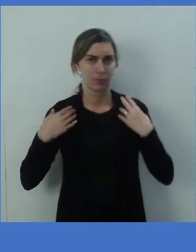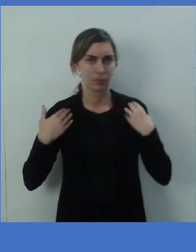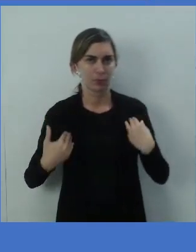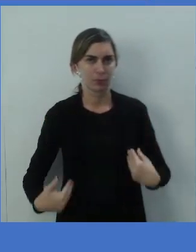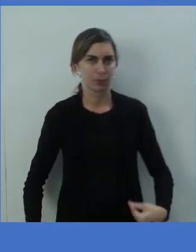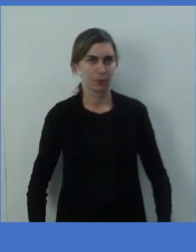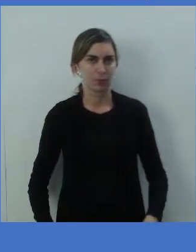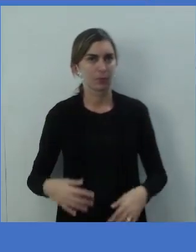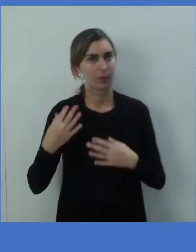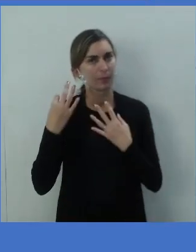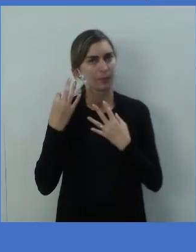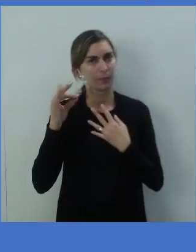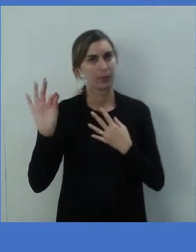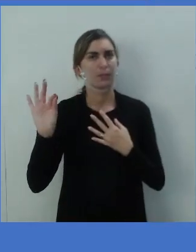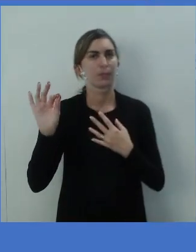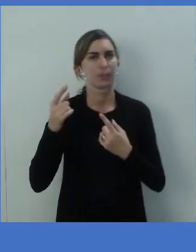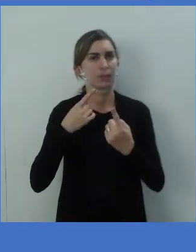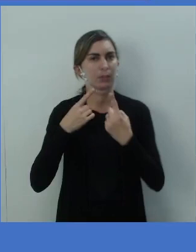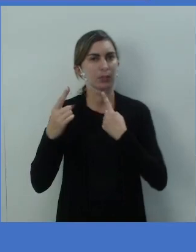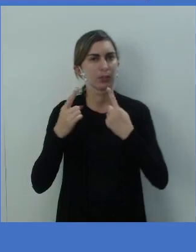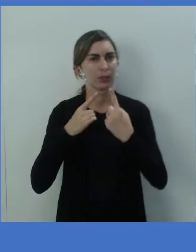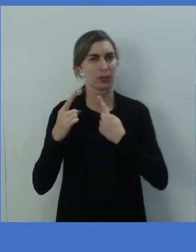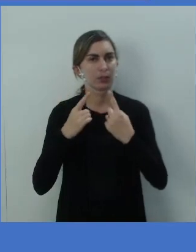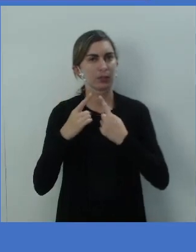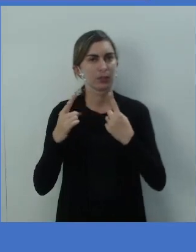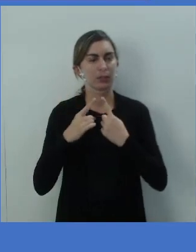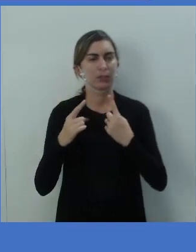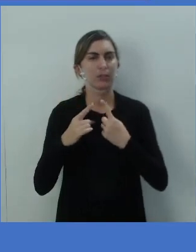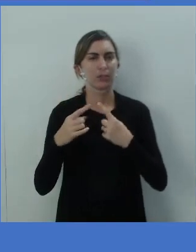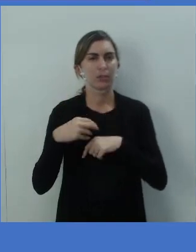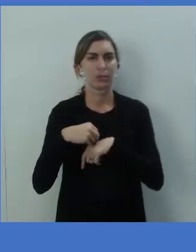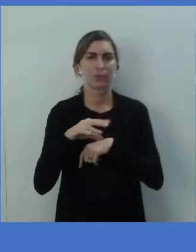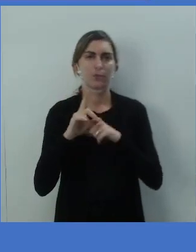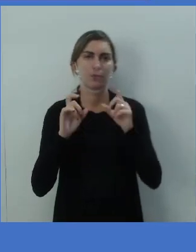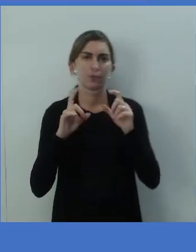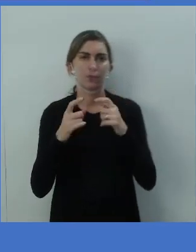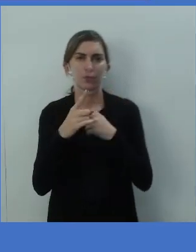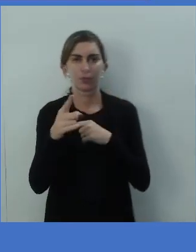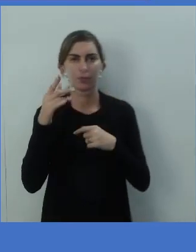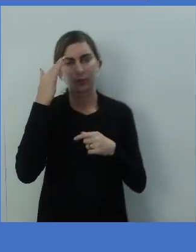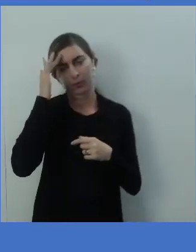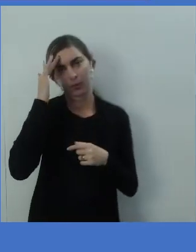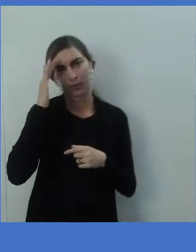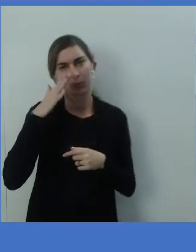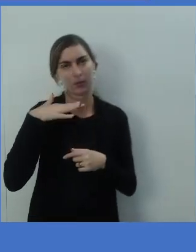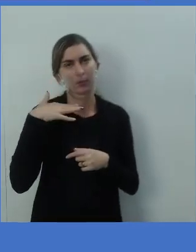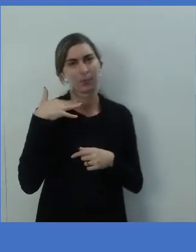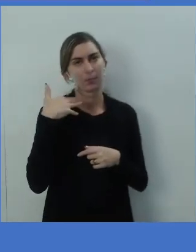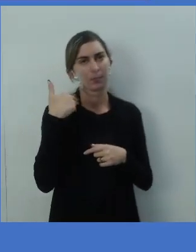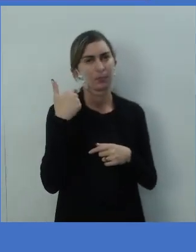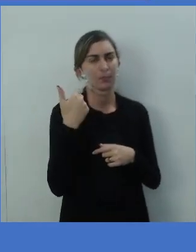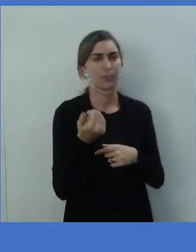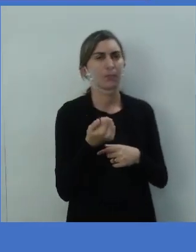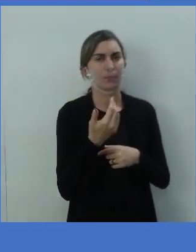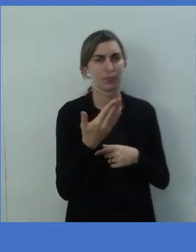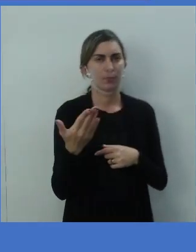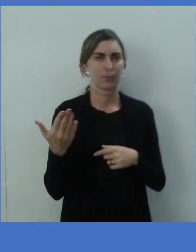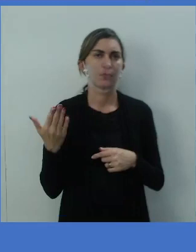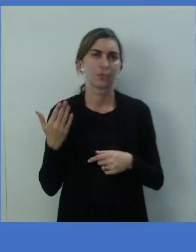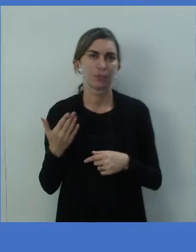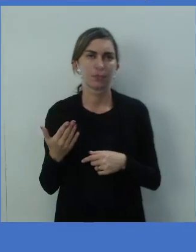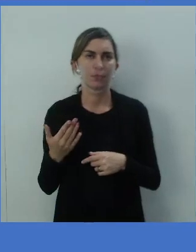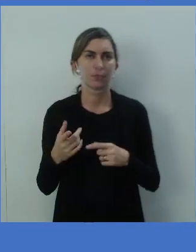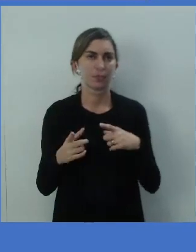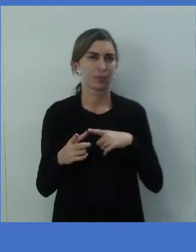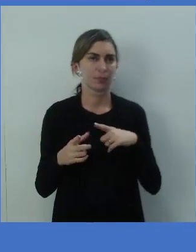afirmativa, né? Em um diálogo, eu vou trazer uma ilustração para você entender melhor um pouquinho essa sentença. Então, a gente